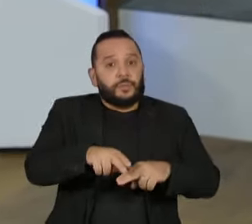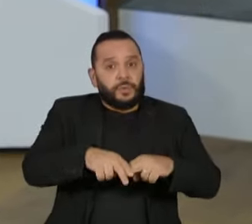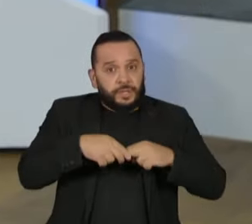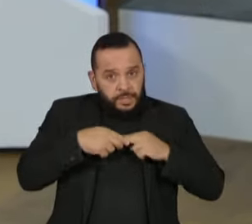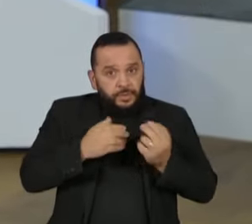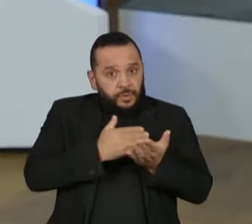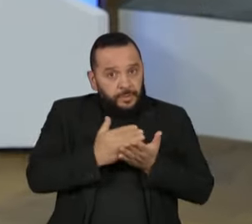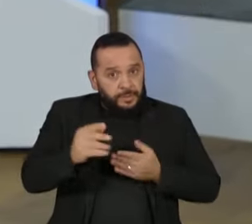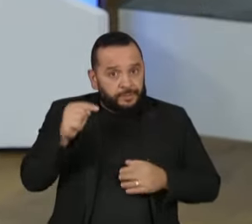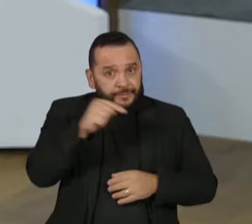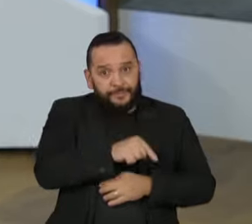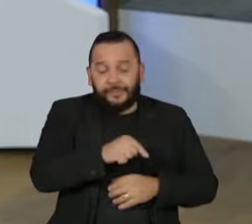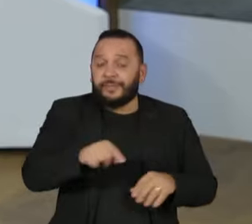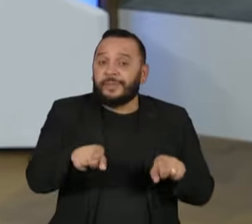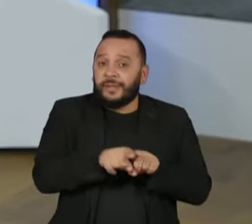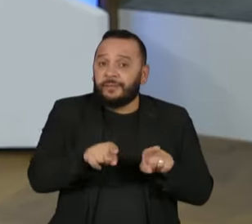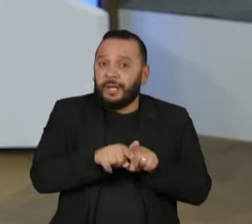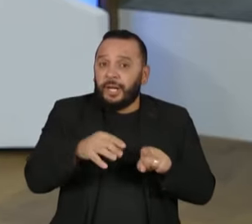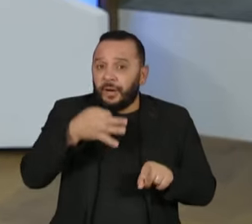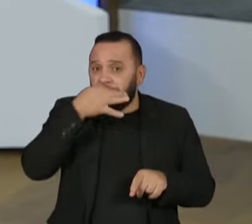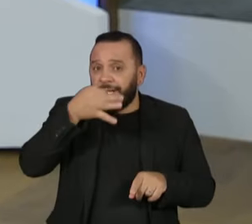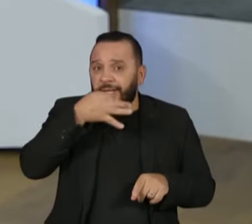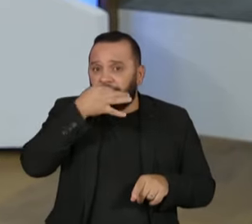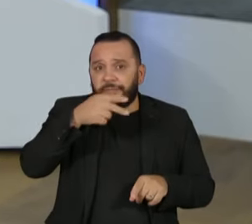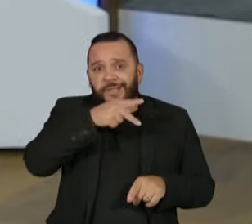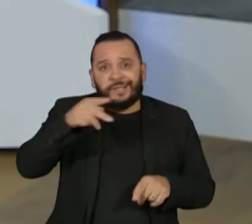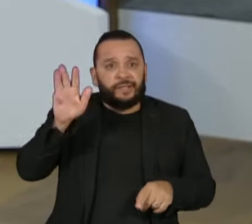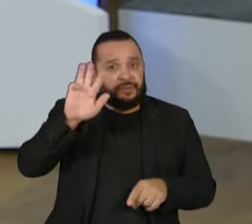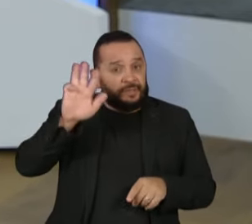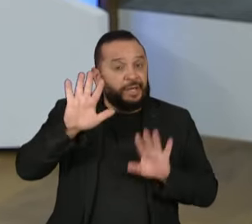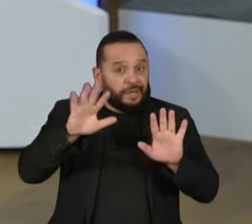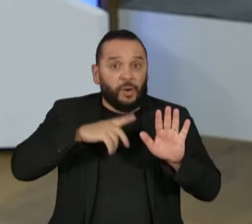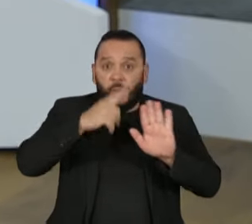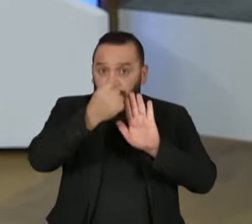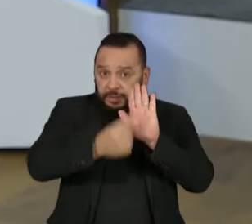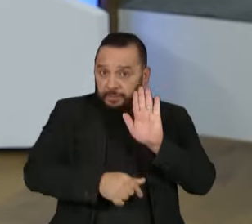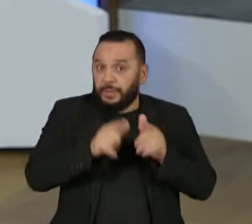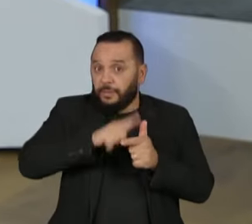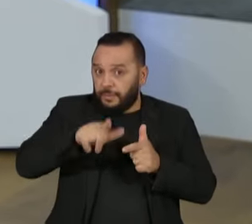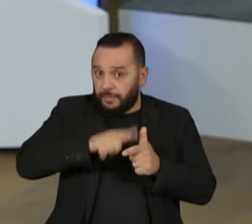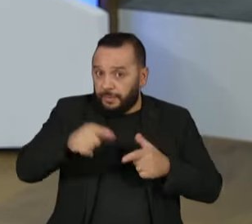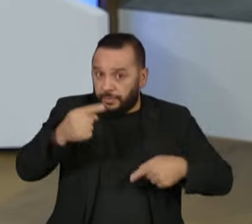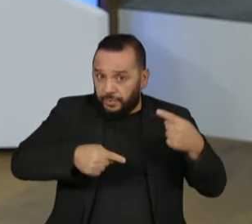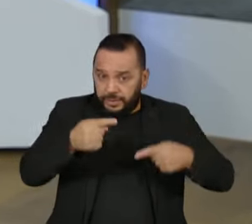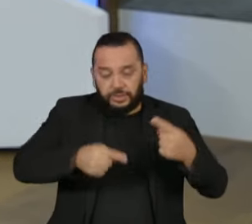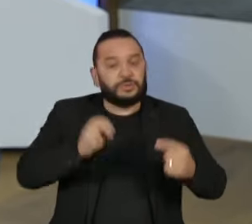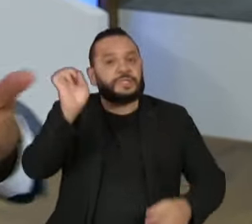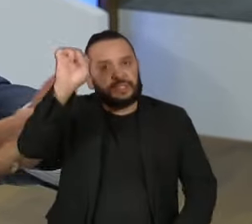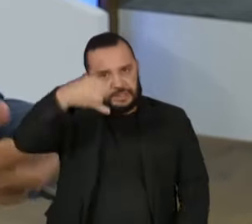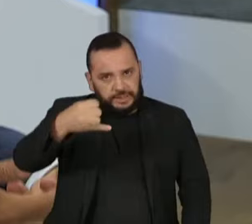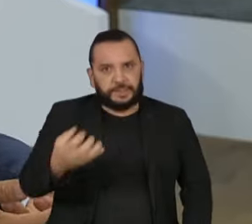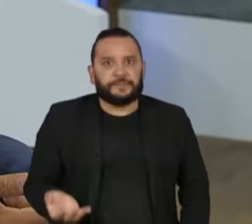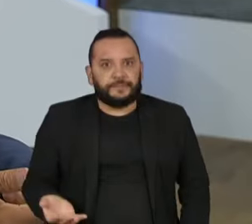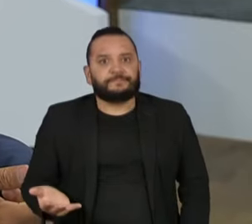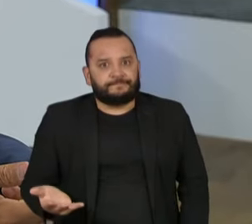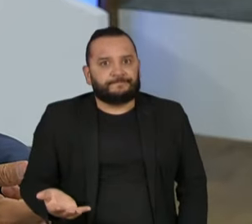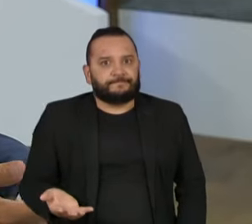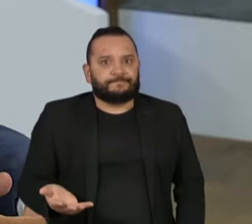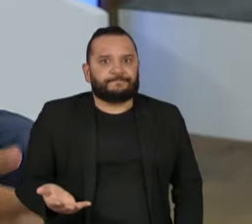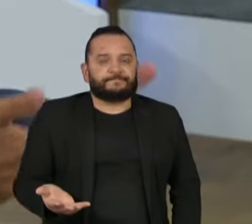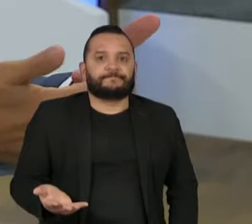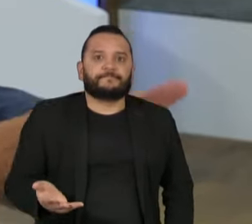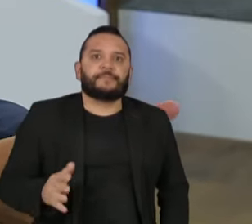uma posição do presidente. É um problema político, o orçamento é. Ou seja, deixaram de fora